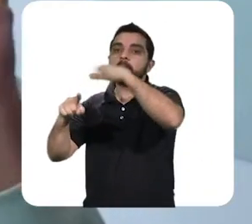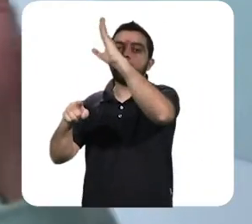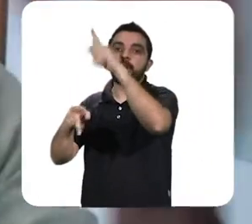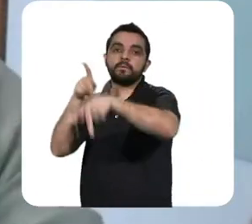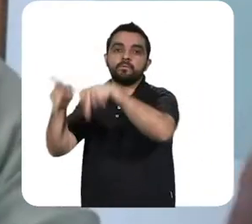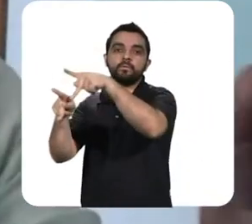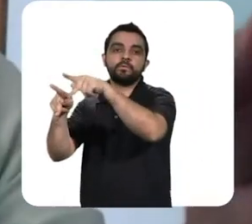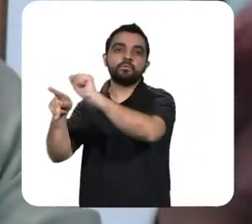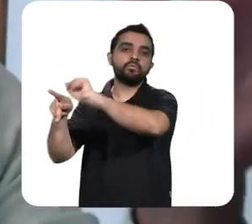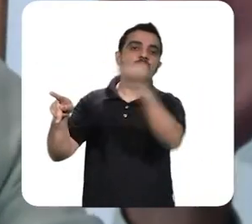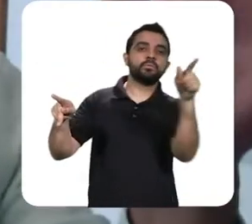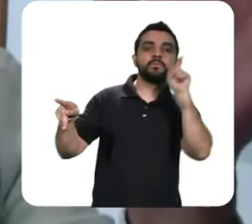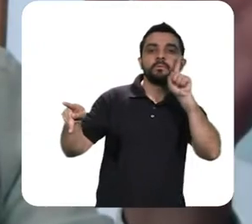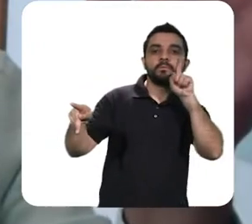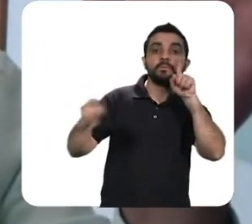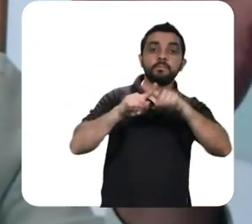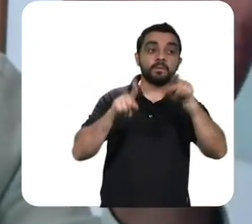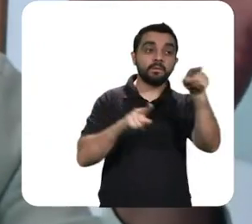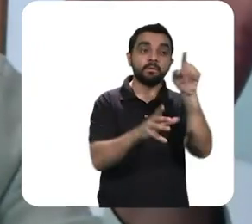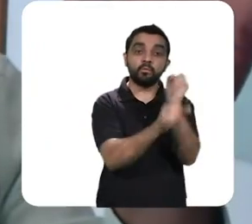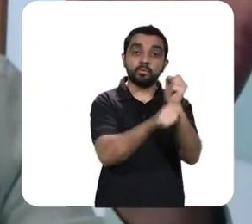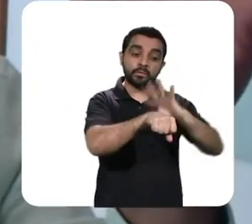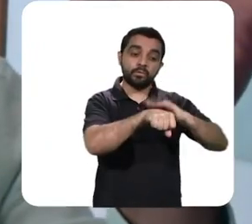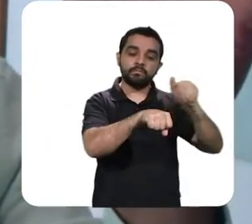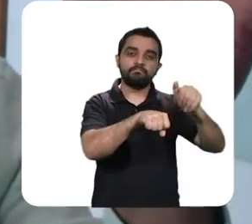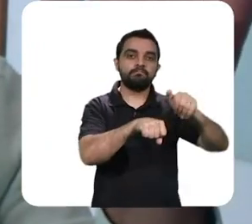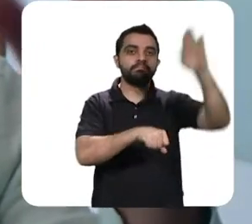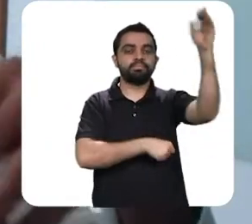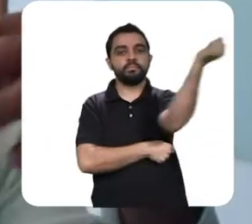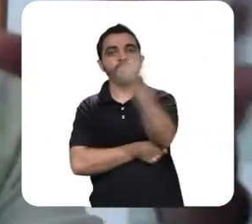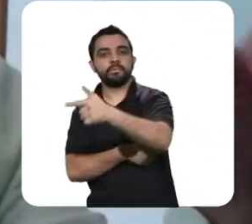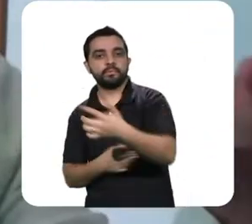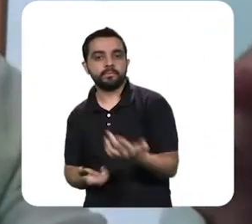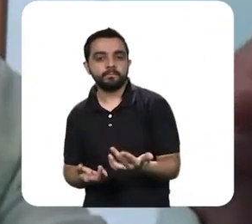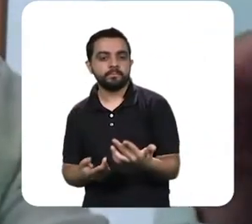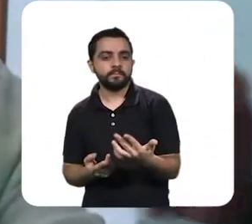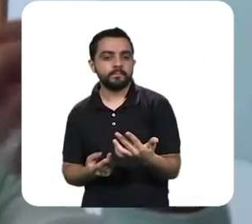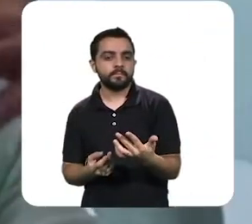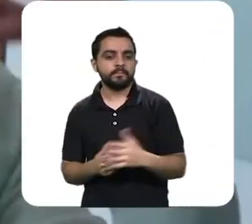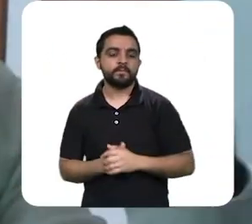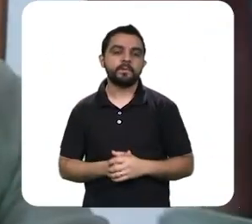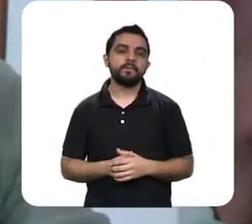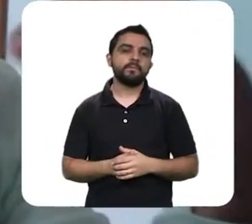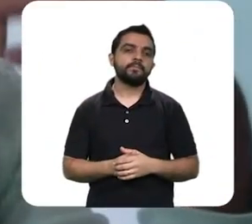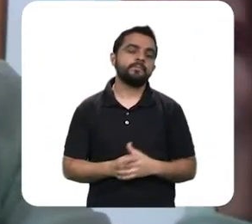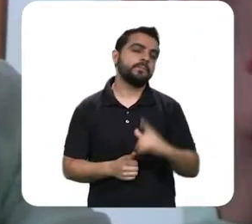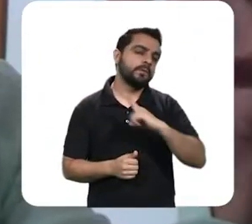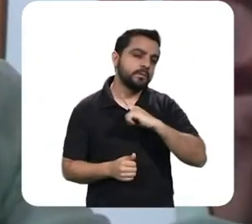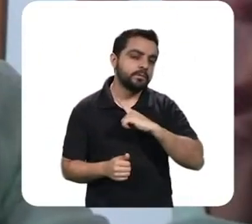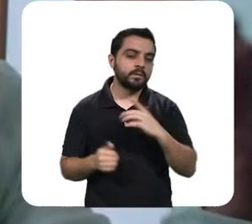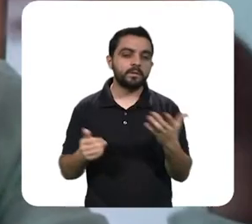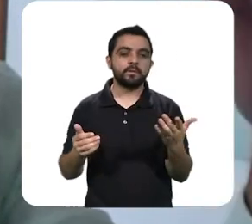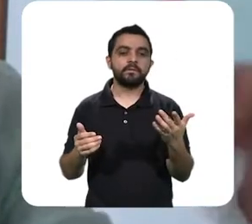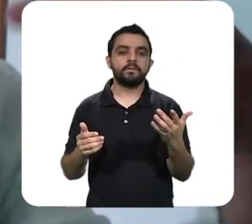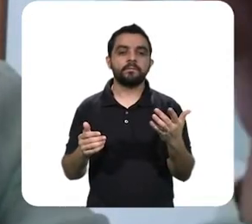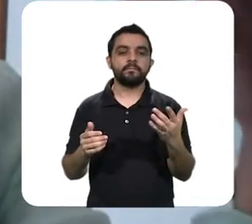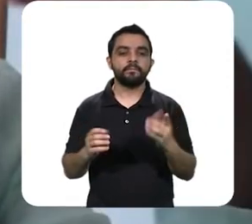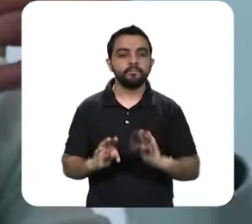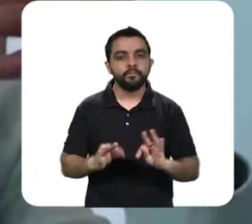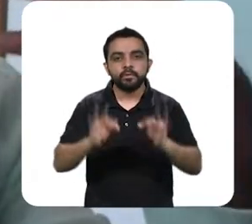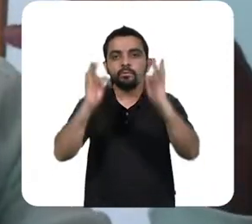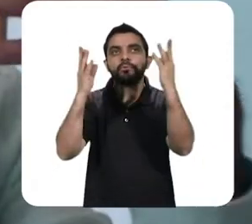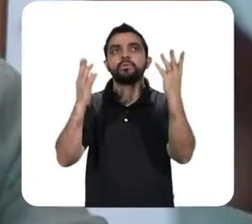assim como assim como a gente está num mundo tecnológico cheio de conectividade